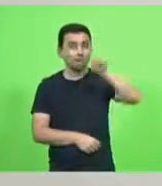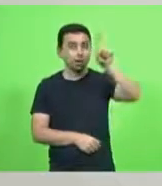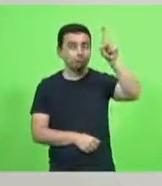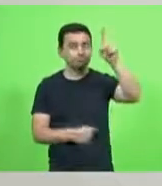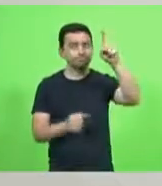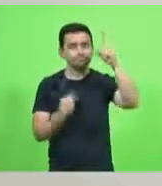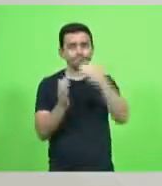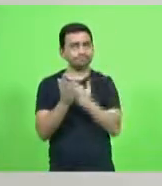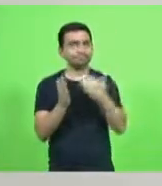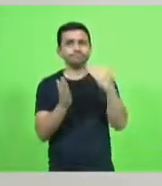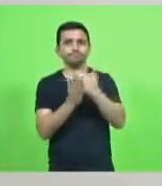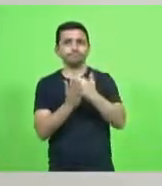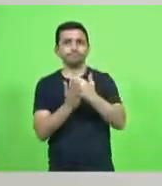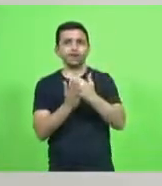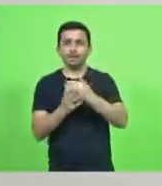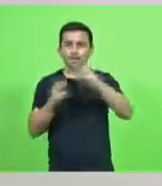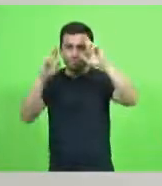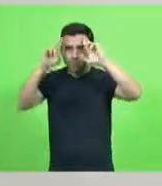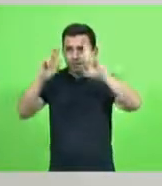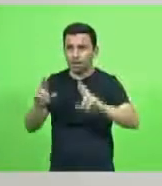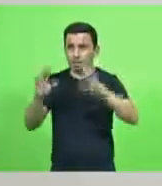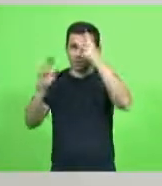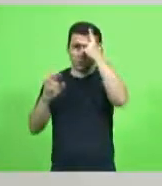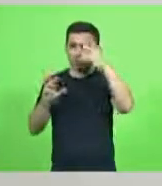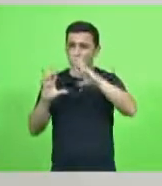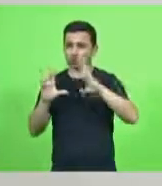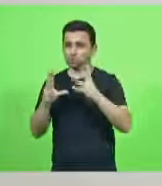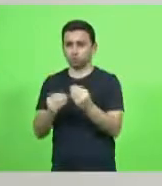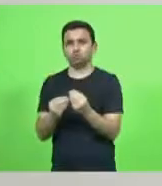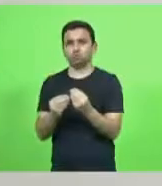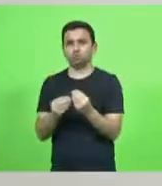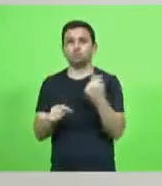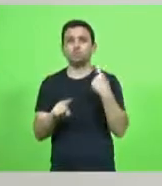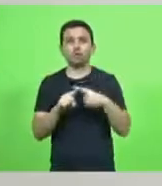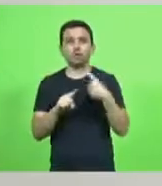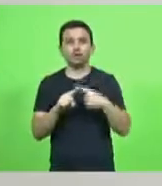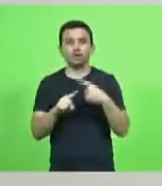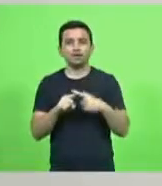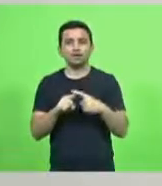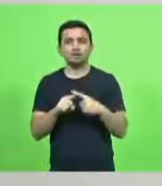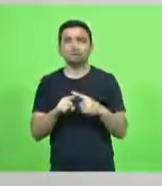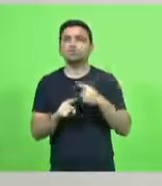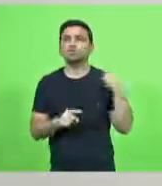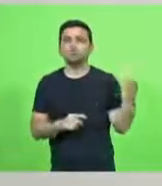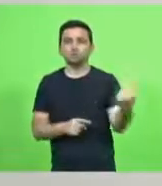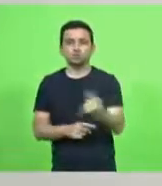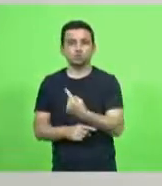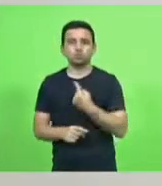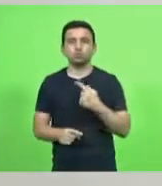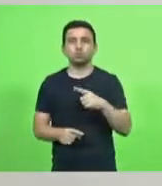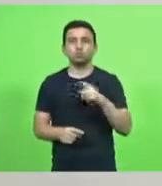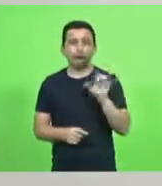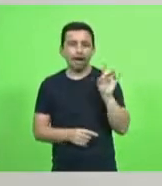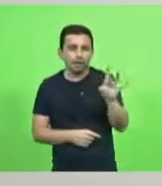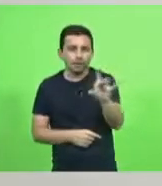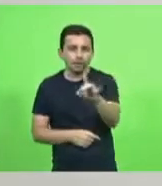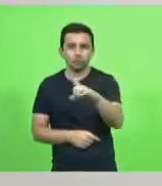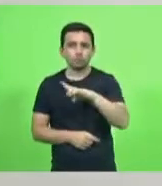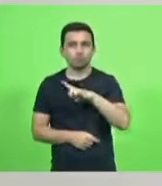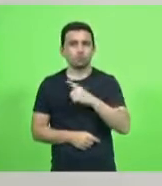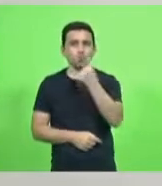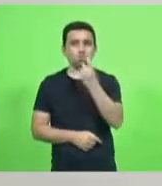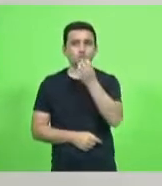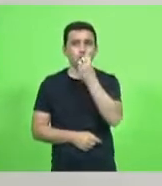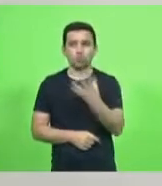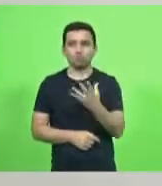as coisas e respeitar todas as pessoas porque todas elas têm alguma coisa boa. E mamãe foi